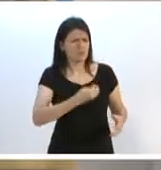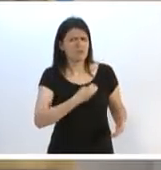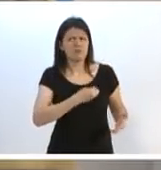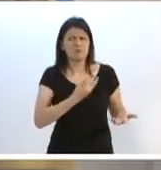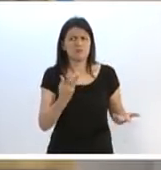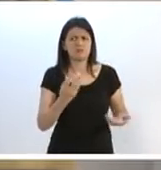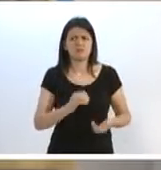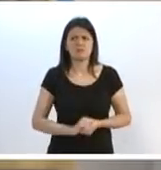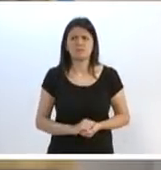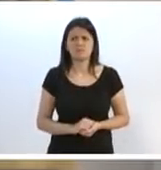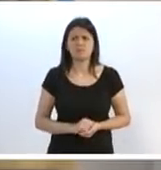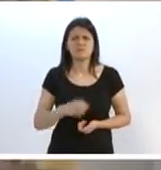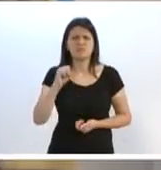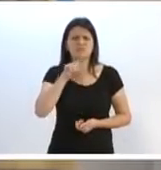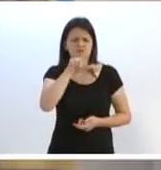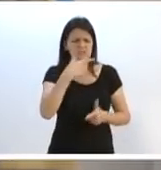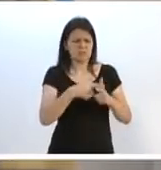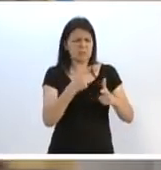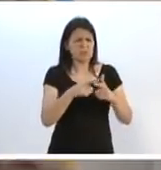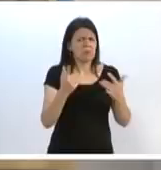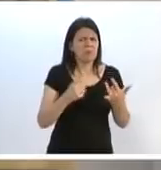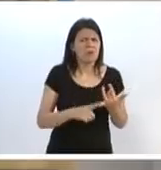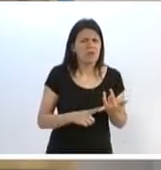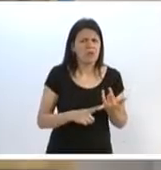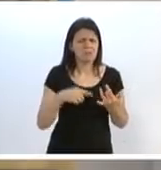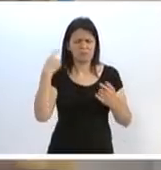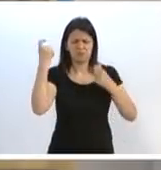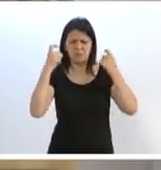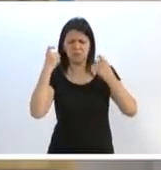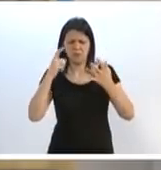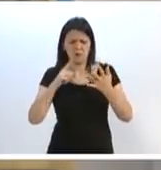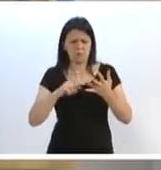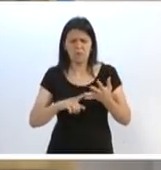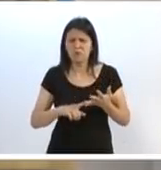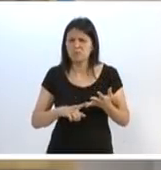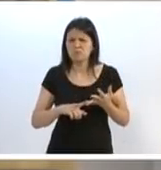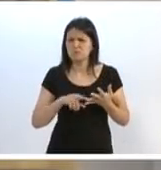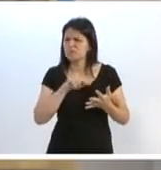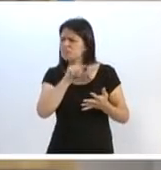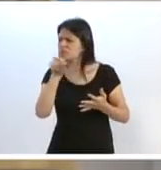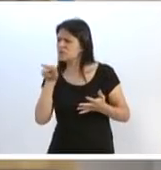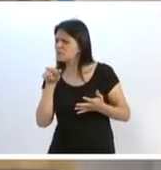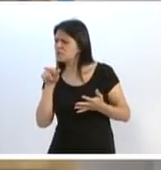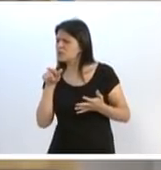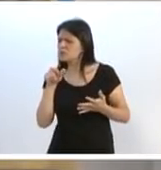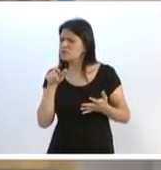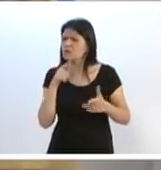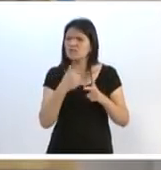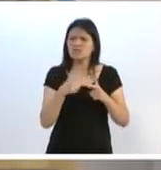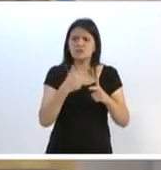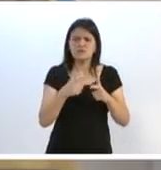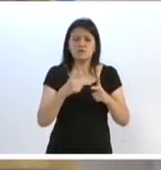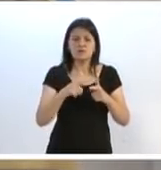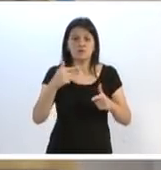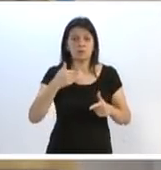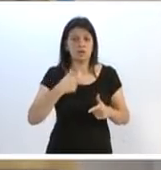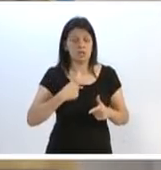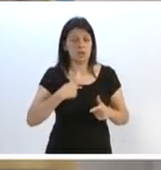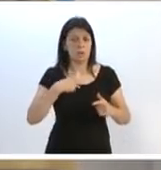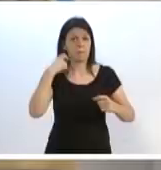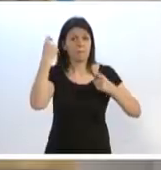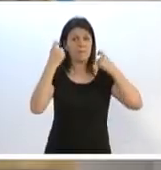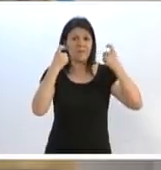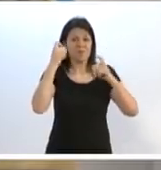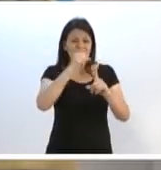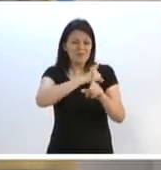Eu não me preocupo se você tem problema. Eu não me preocupo se alguém aqui está passando por uma dificuldade. Eu me preocupo é